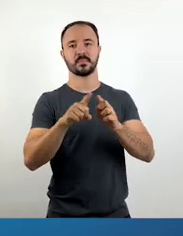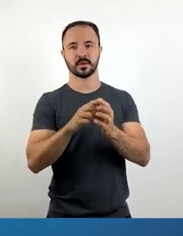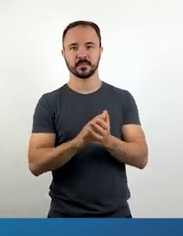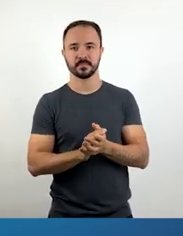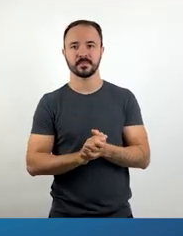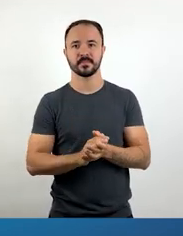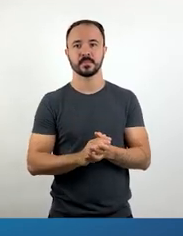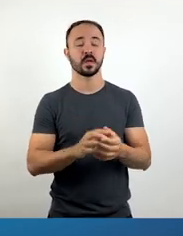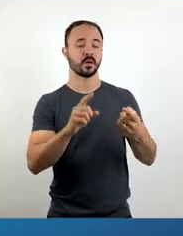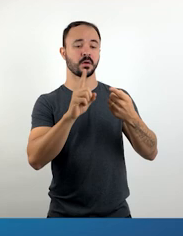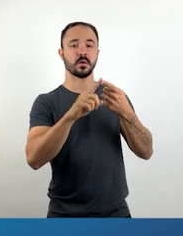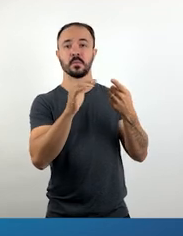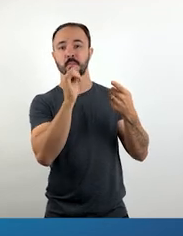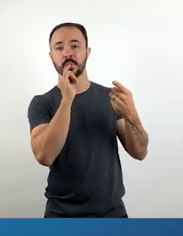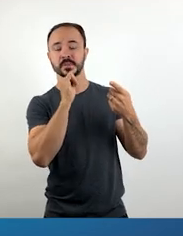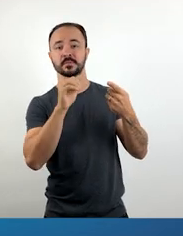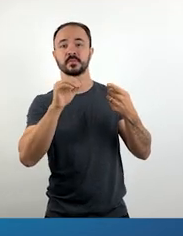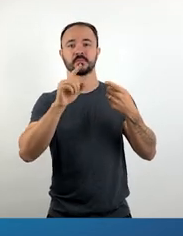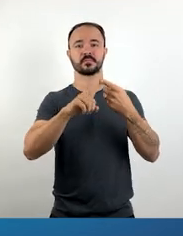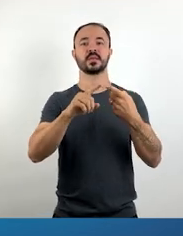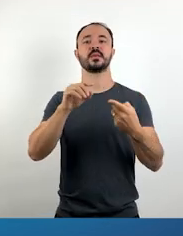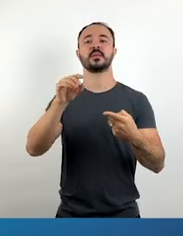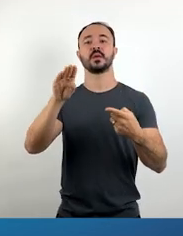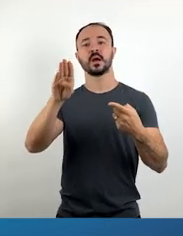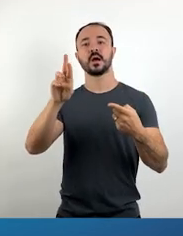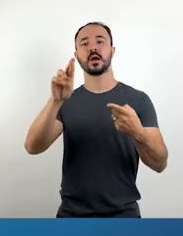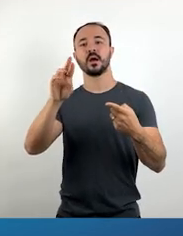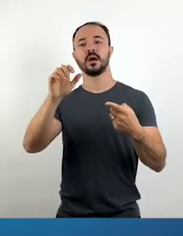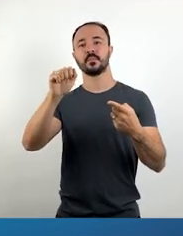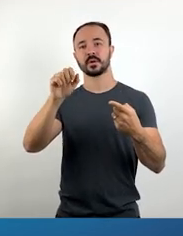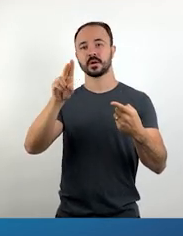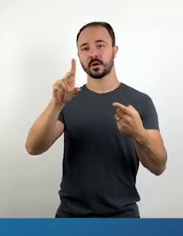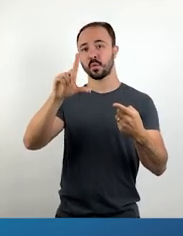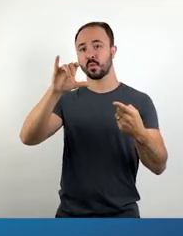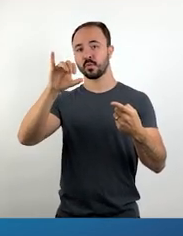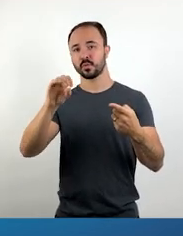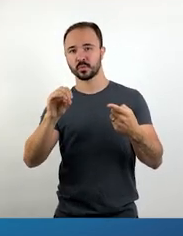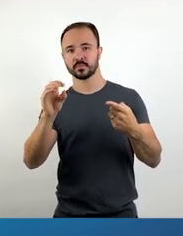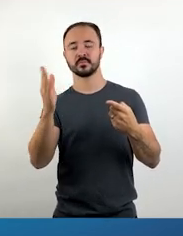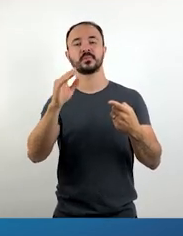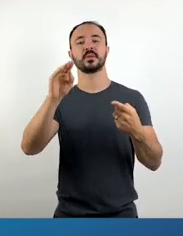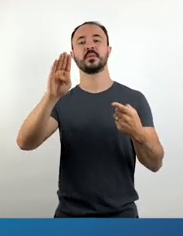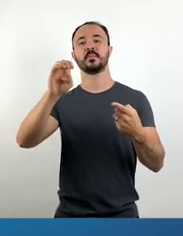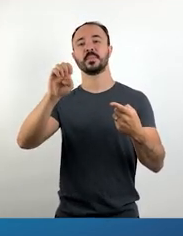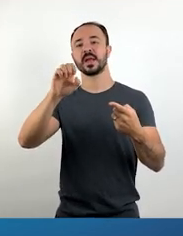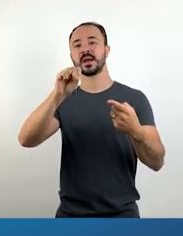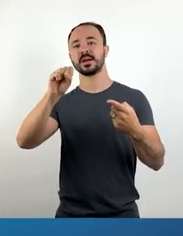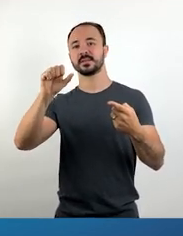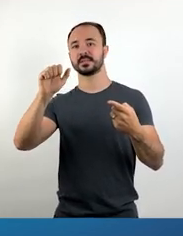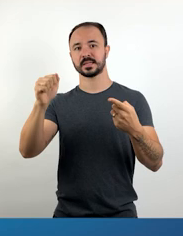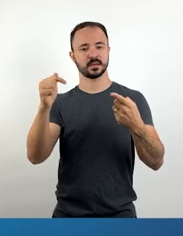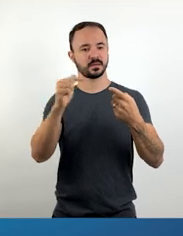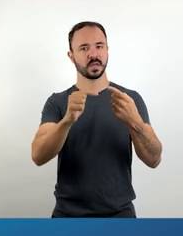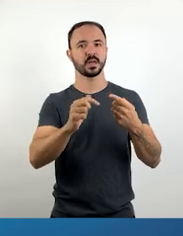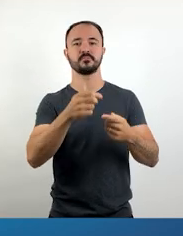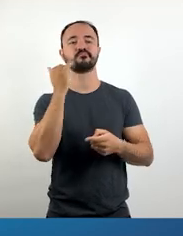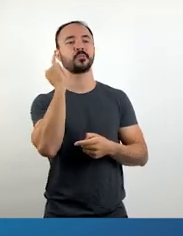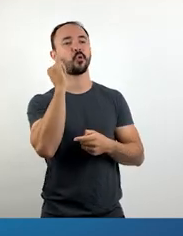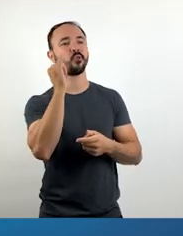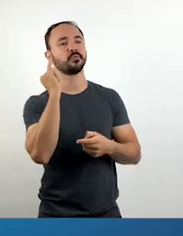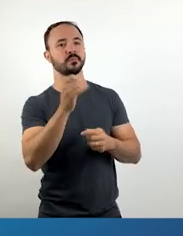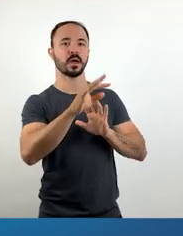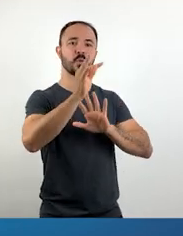Braulio Bessa, conhecido por declamar suas poesias no programa Encontro com Fátima Bernardes, o cordelista